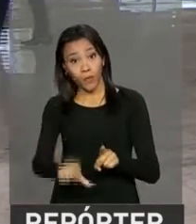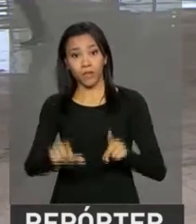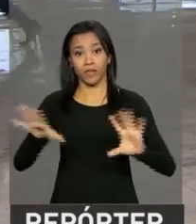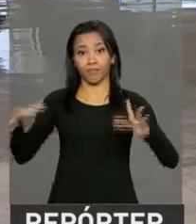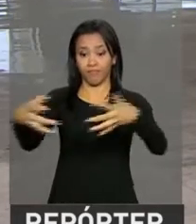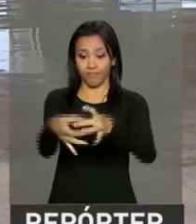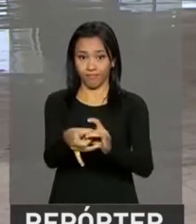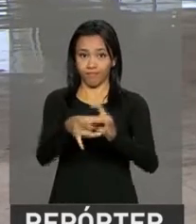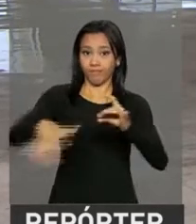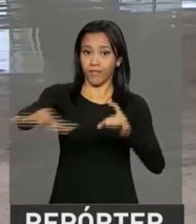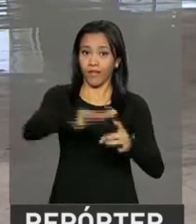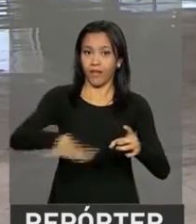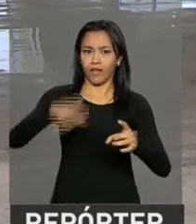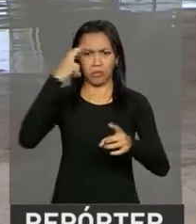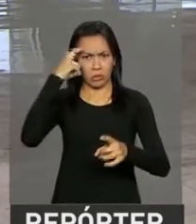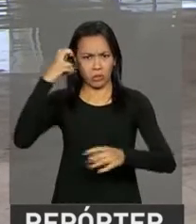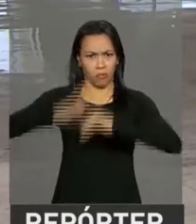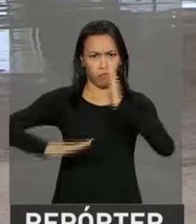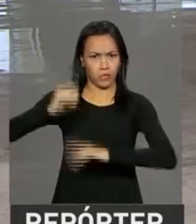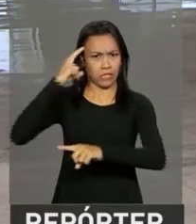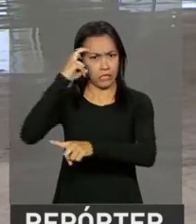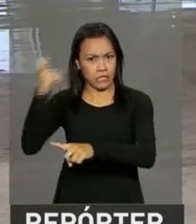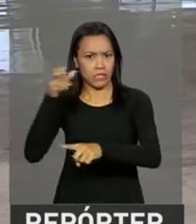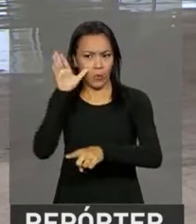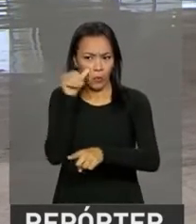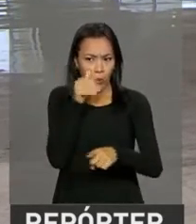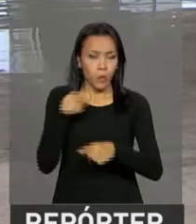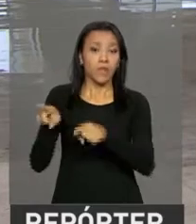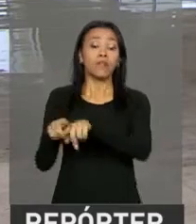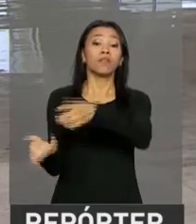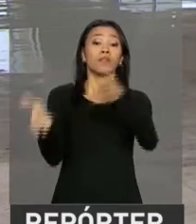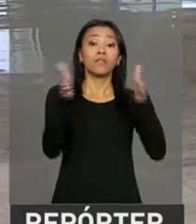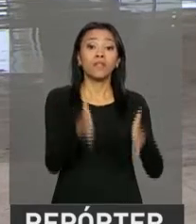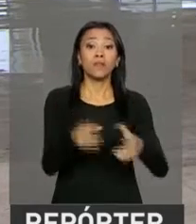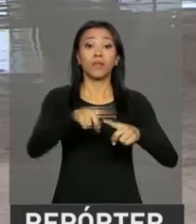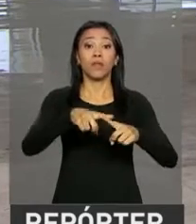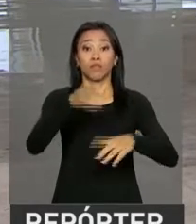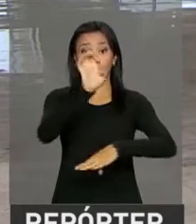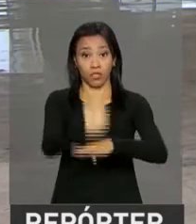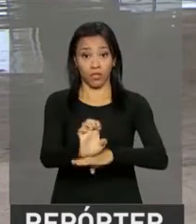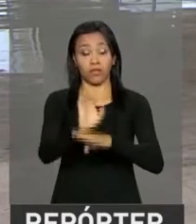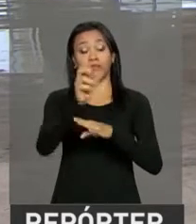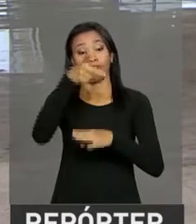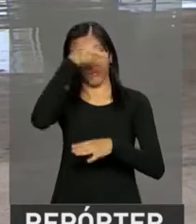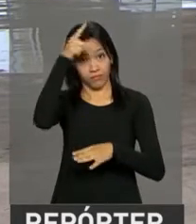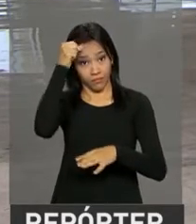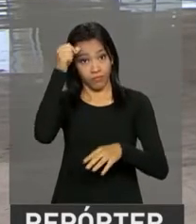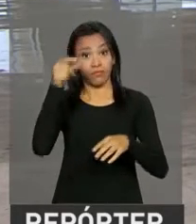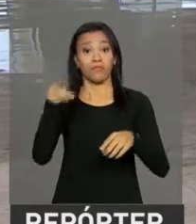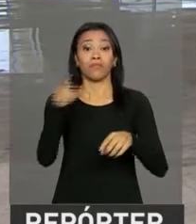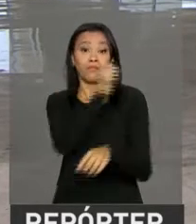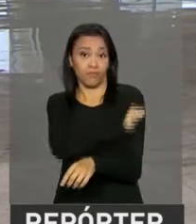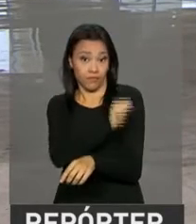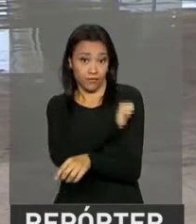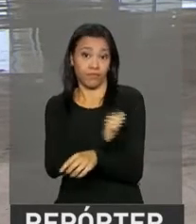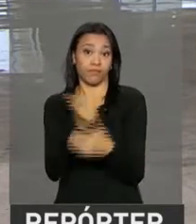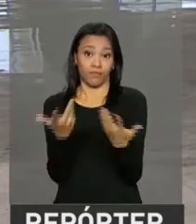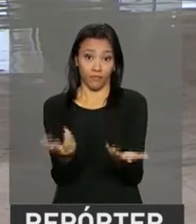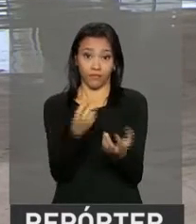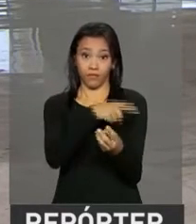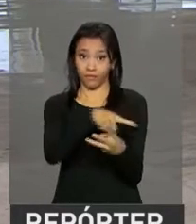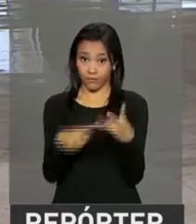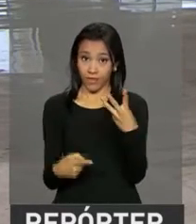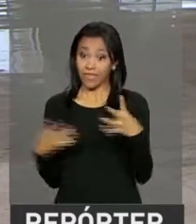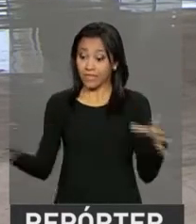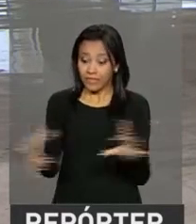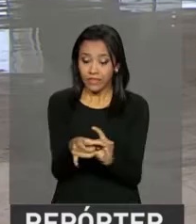áreas de defesa, de inteligência e de segurança pública com as forças do Estado do Rio de Janeiro e da Prefeitura, que essa integração é